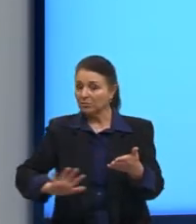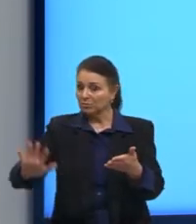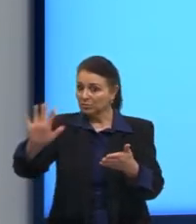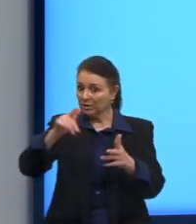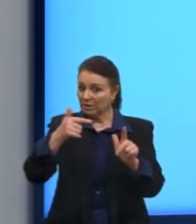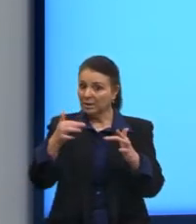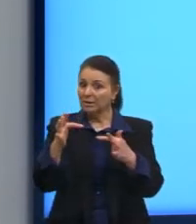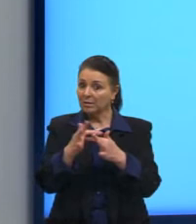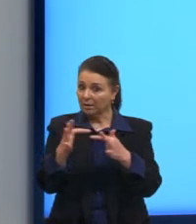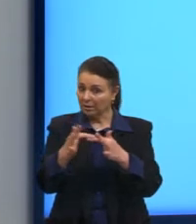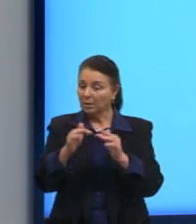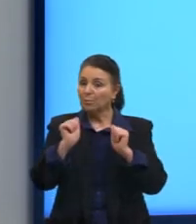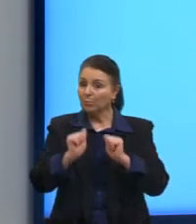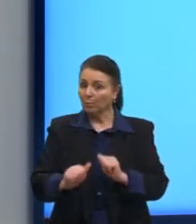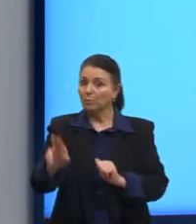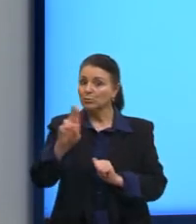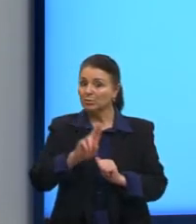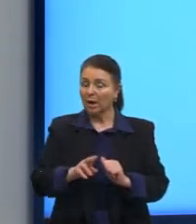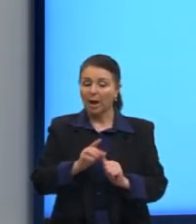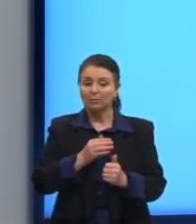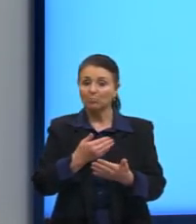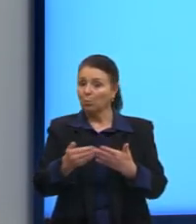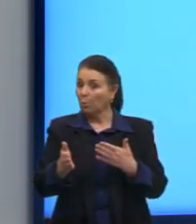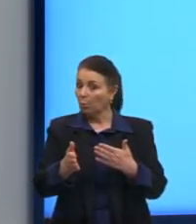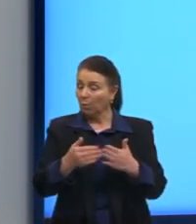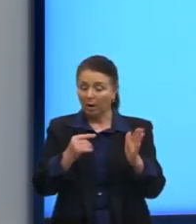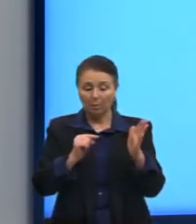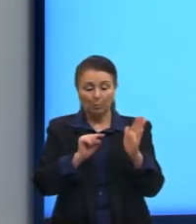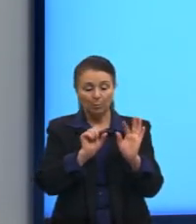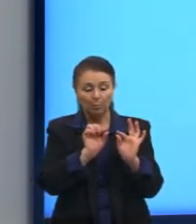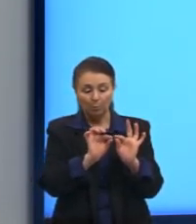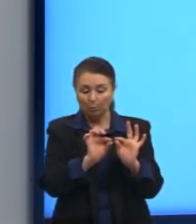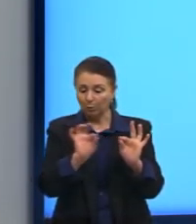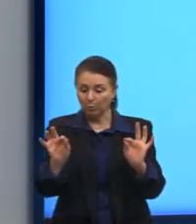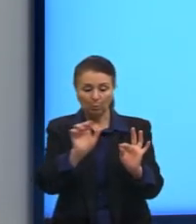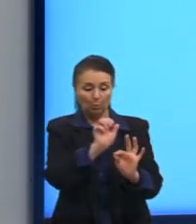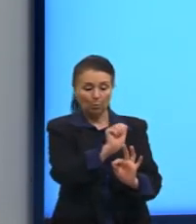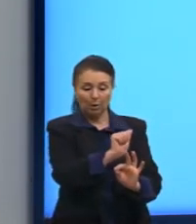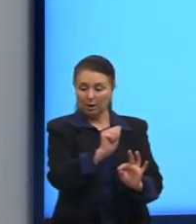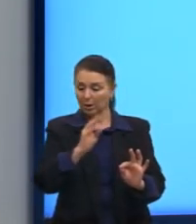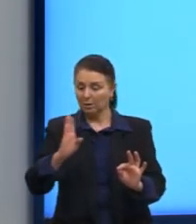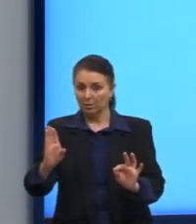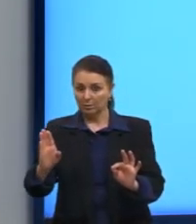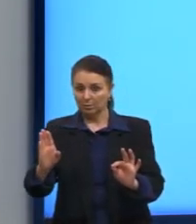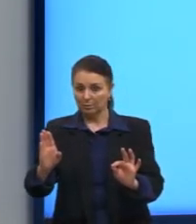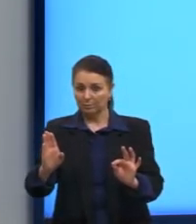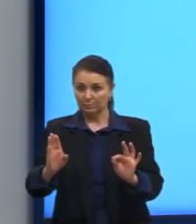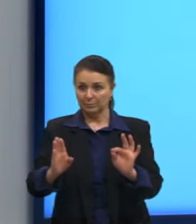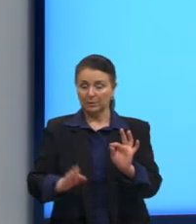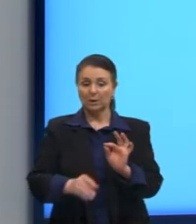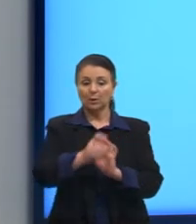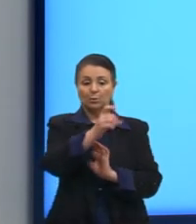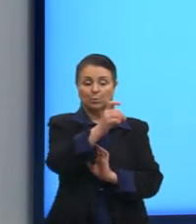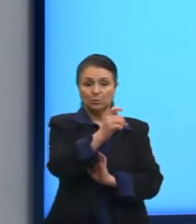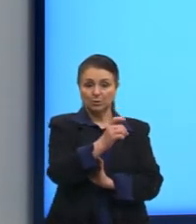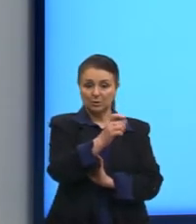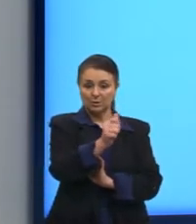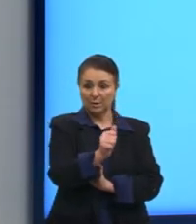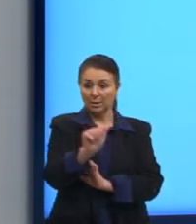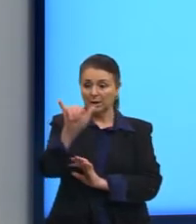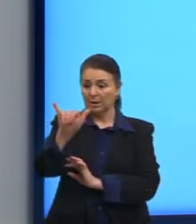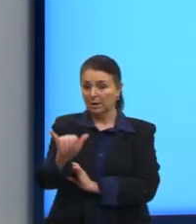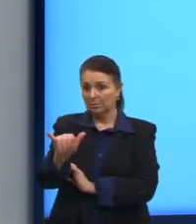Que serve para qualquer ponto. Então, nós temos os pontos A e B, as coordenadas X, A, Y,